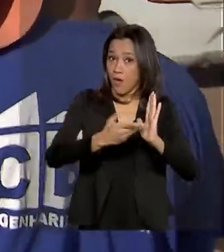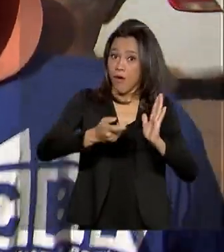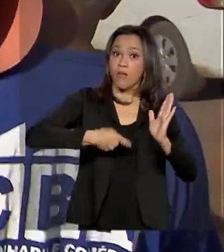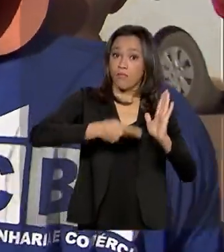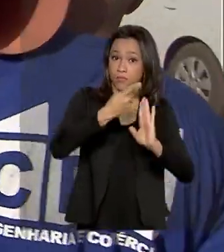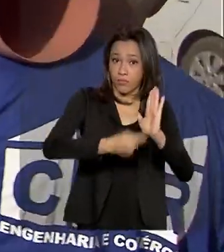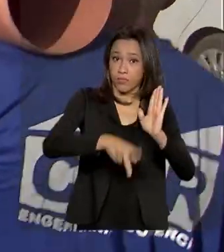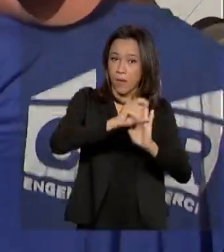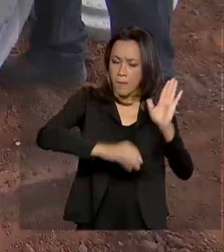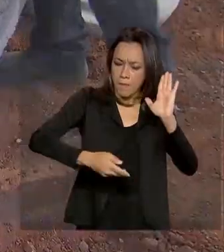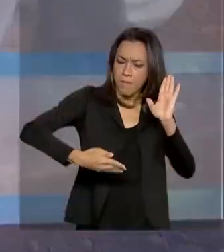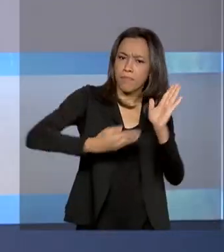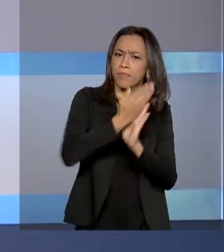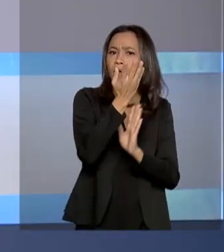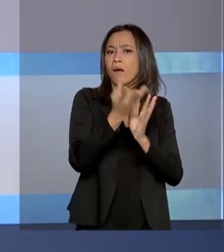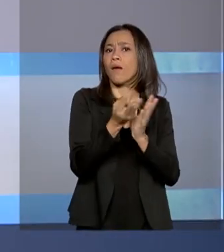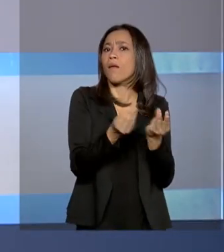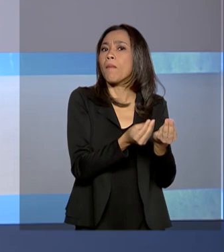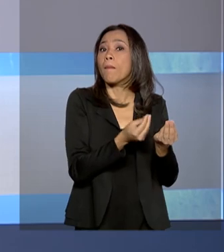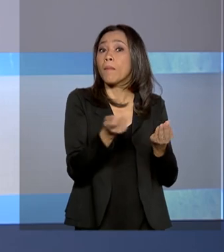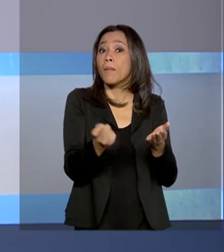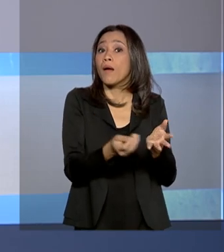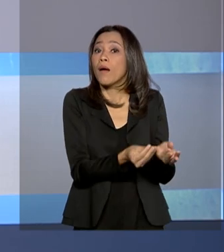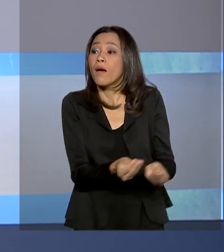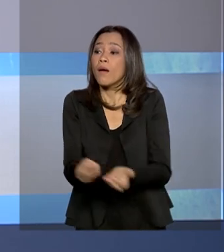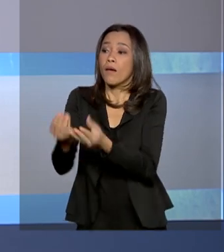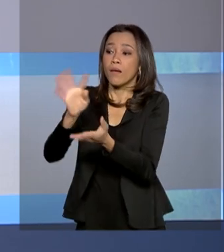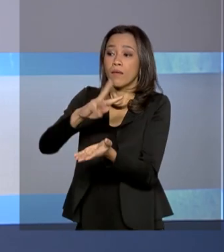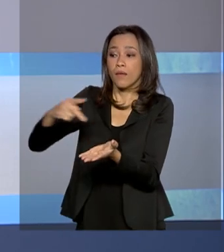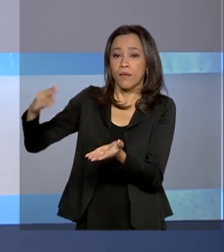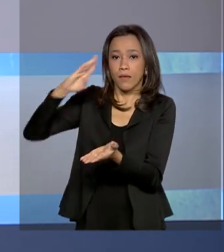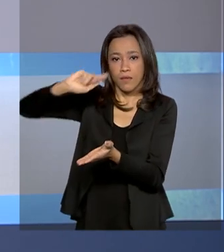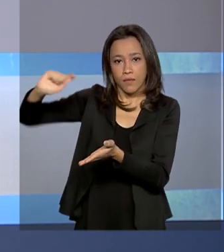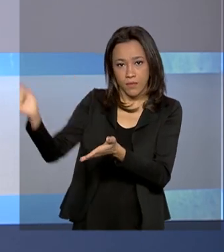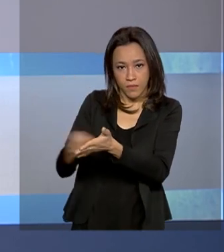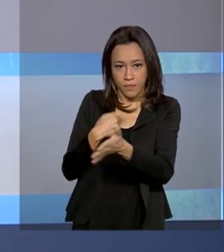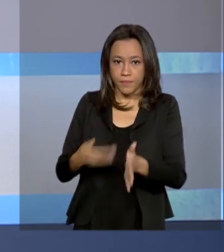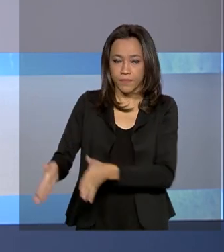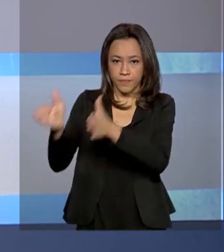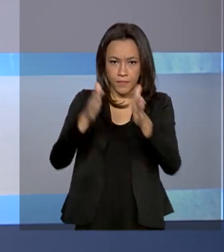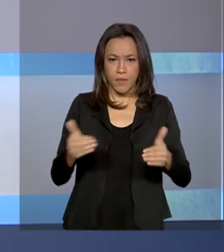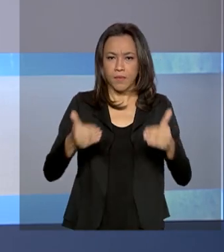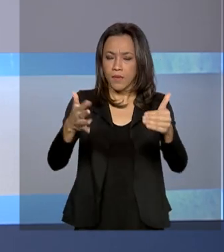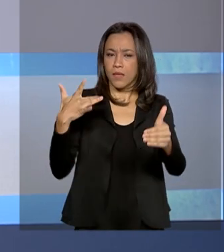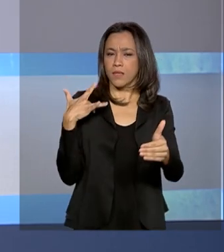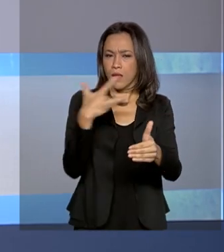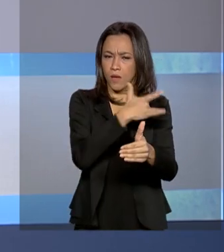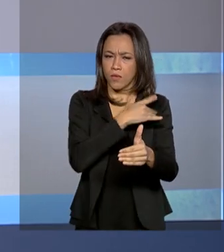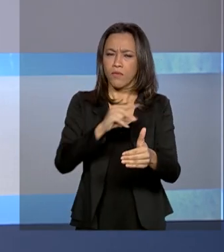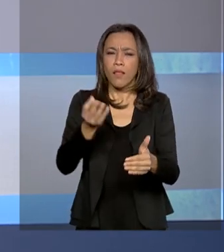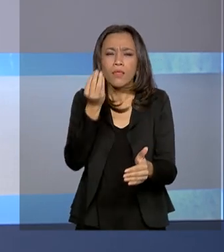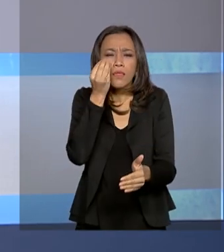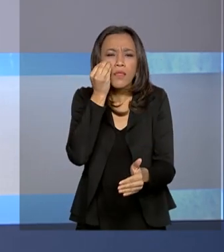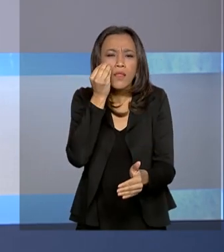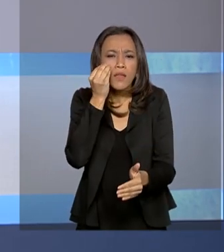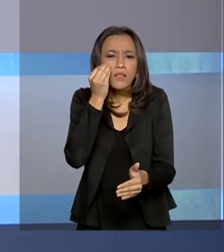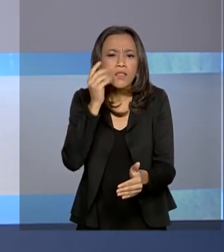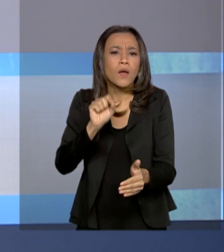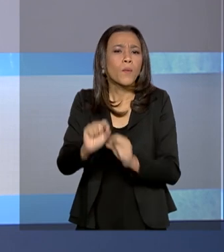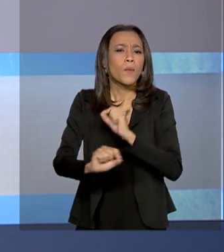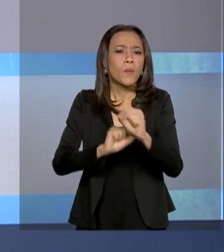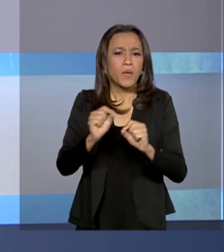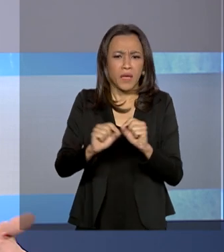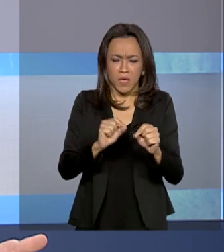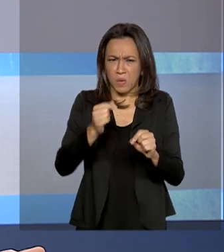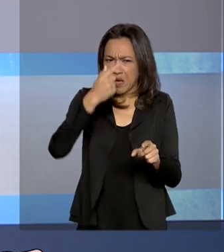para a sanção presidencial. Veja também, o Ministério da Saúde vai reforçar testagem da população com síndrome gripal